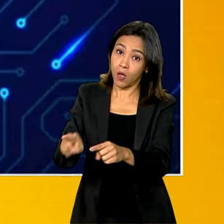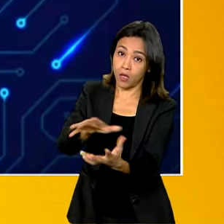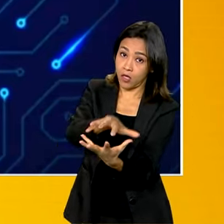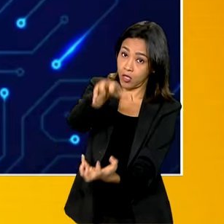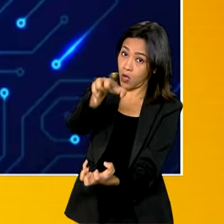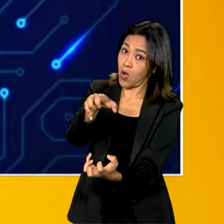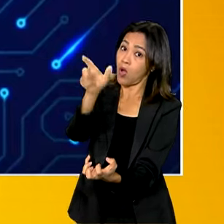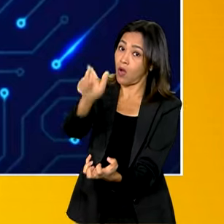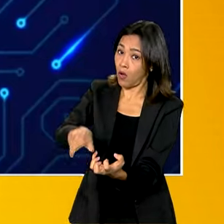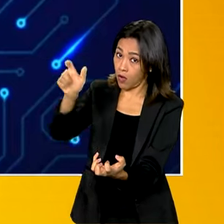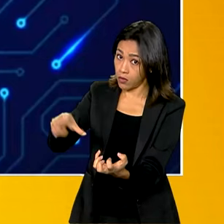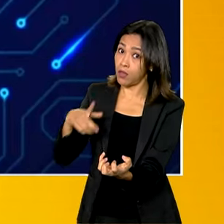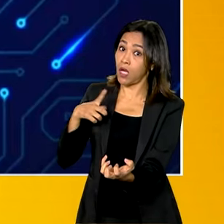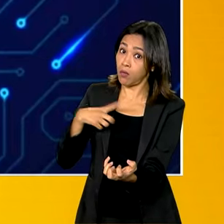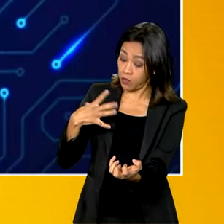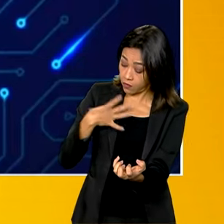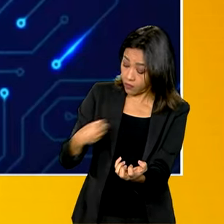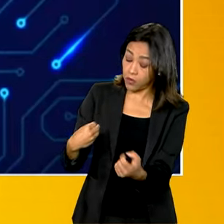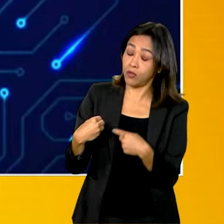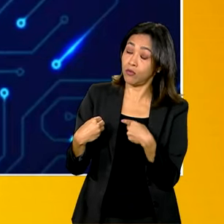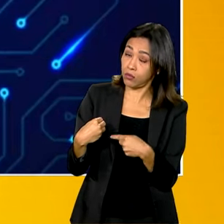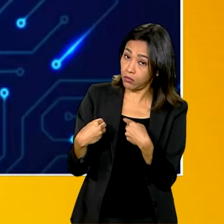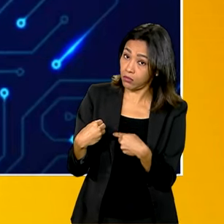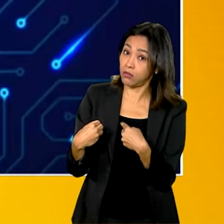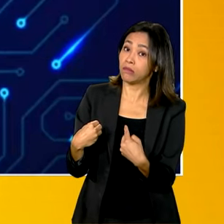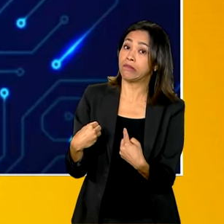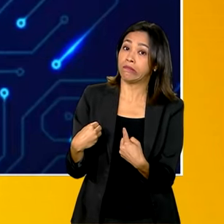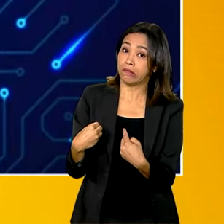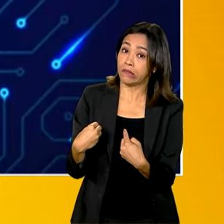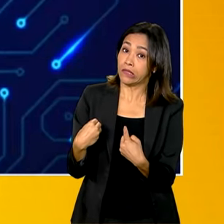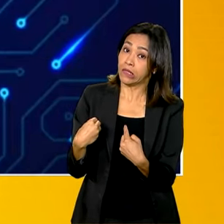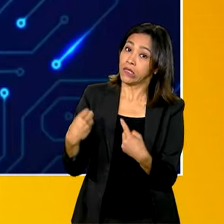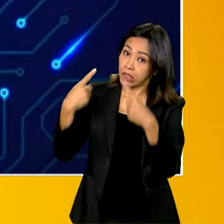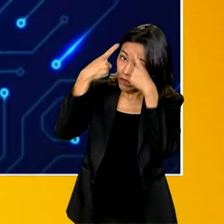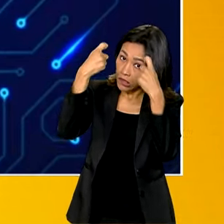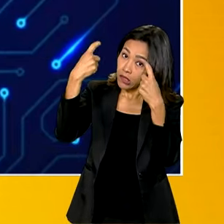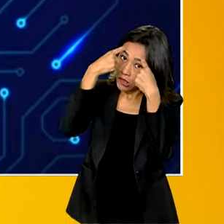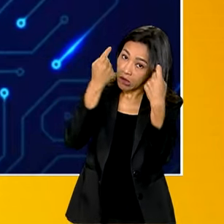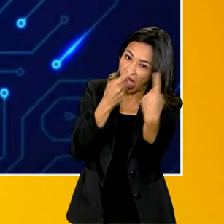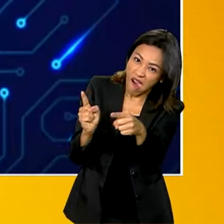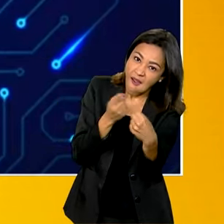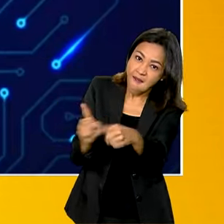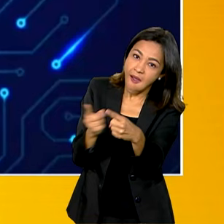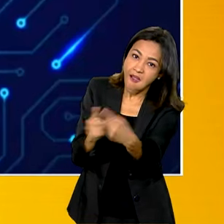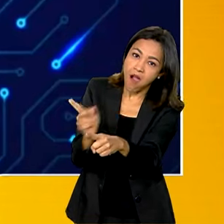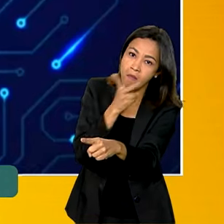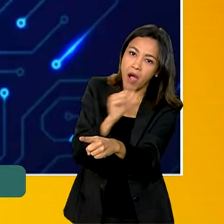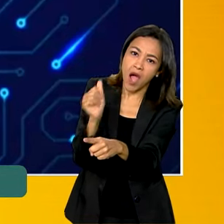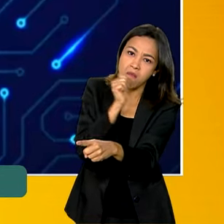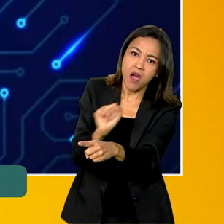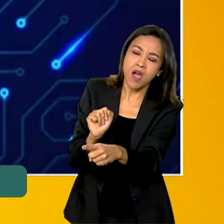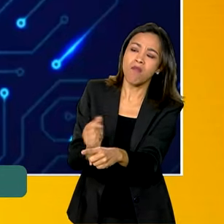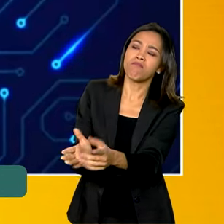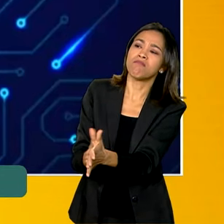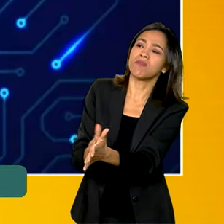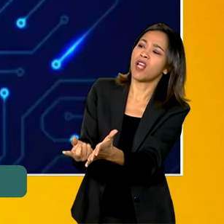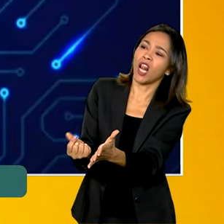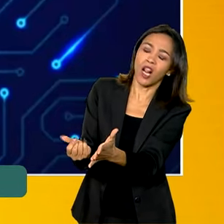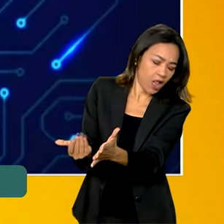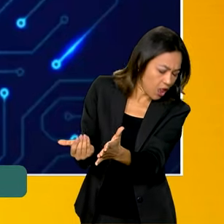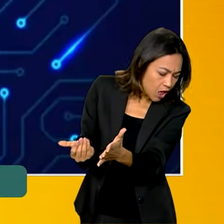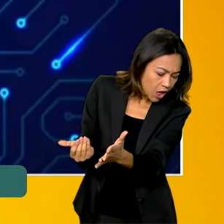tem muitos casos de filhos drogaditos que agridem pais e mães, visando ter recurso para